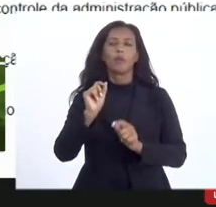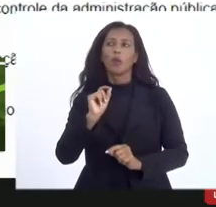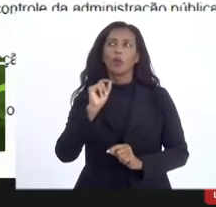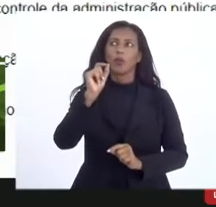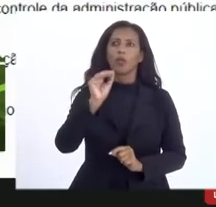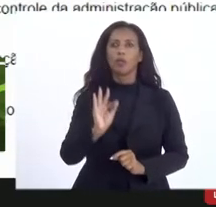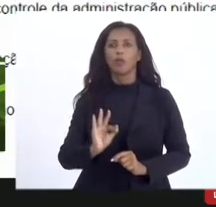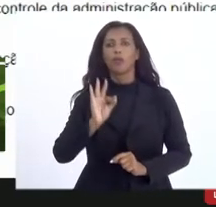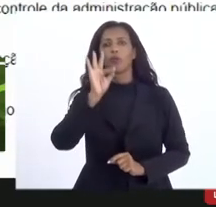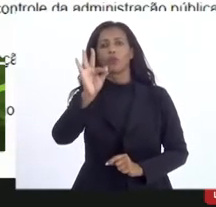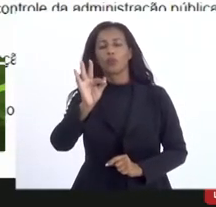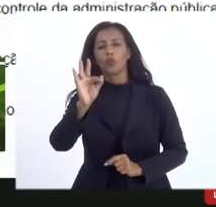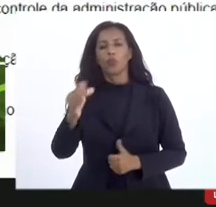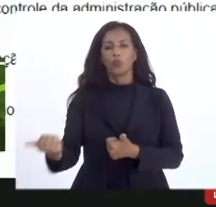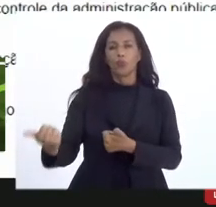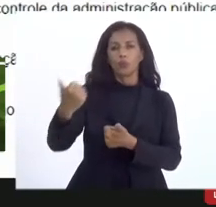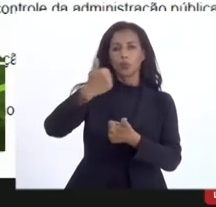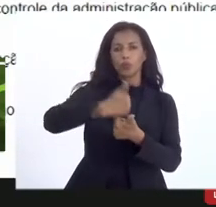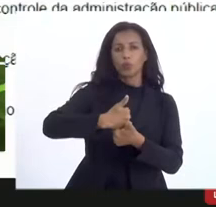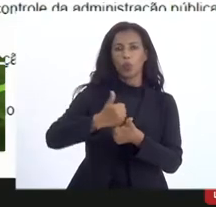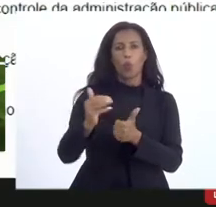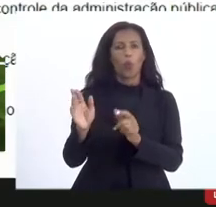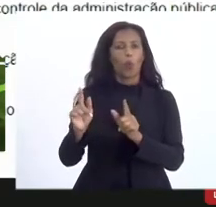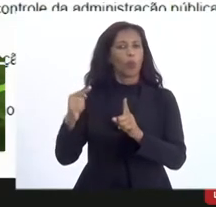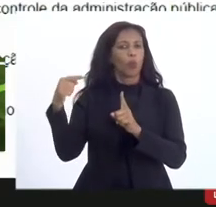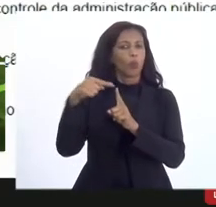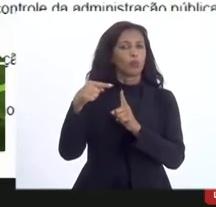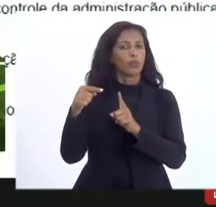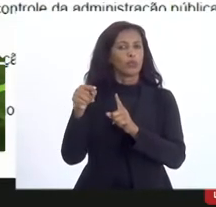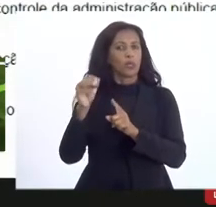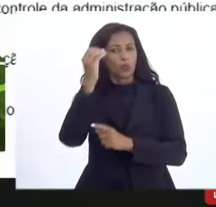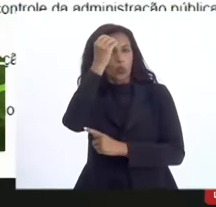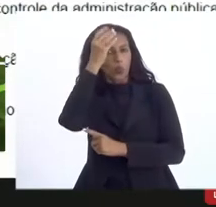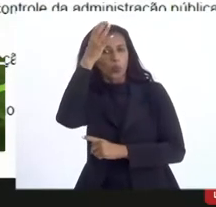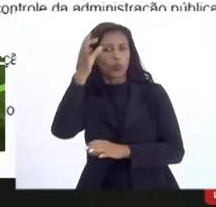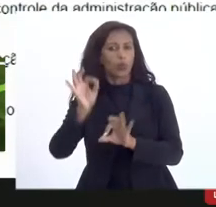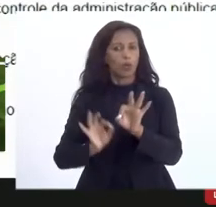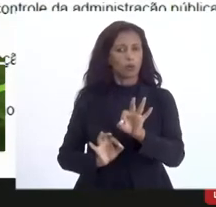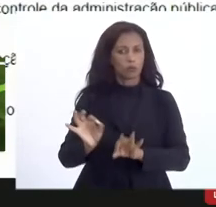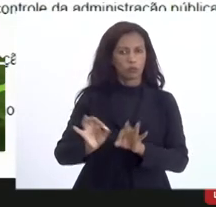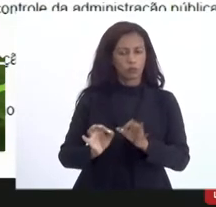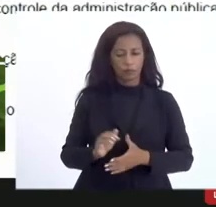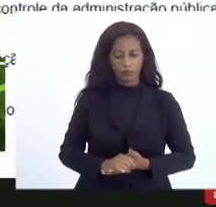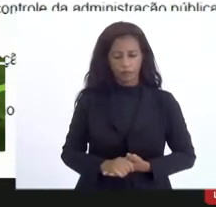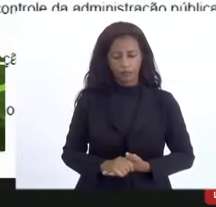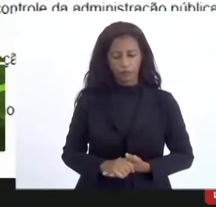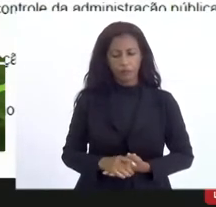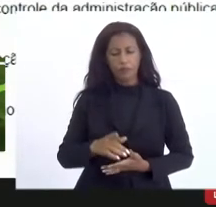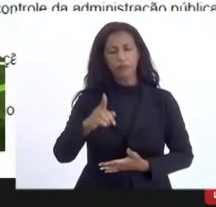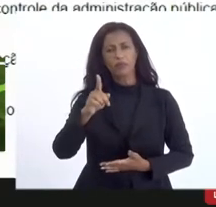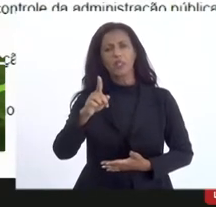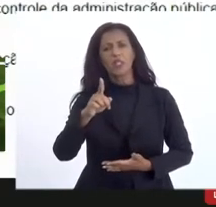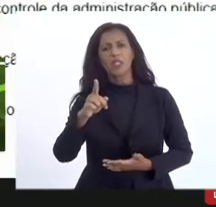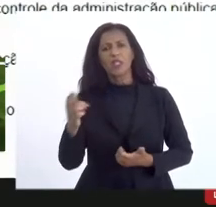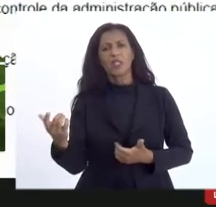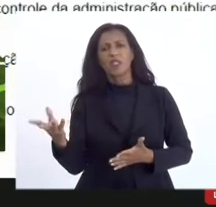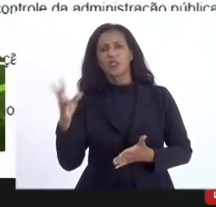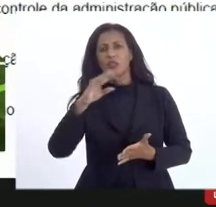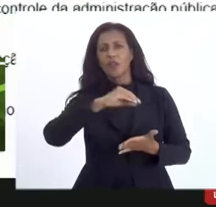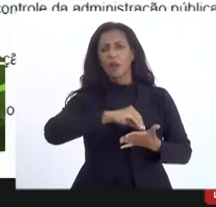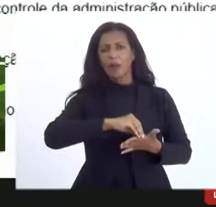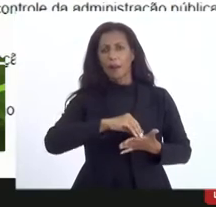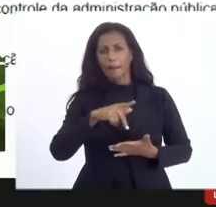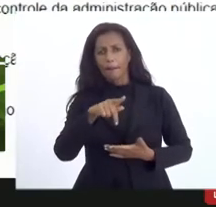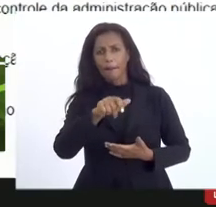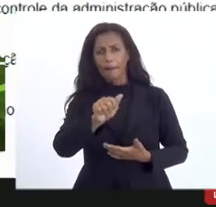substituir como parâmetros de definição do objeto cultural dos projetos como organa aí a gente vai acrescentar o passivo sim